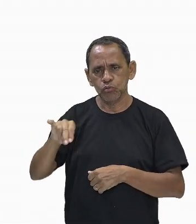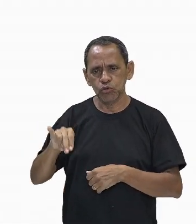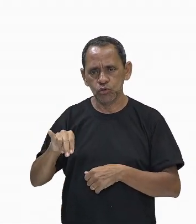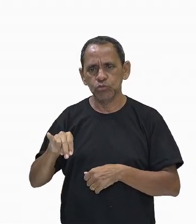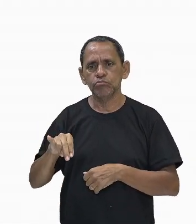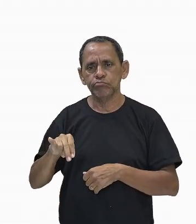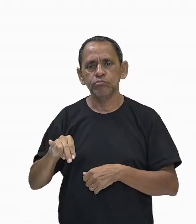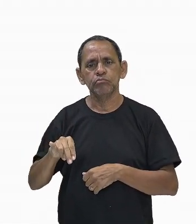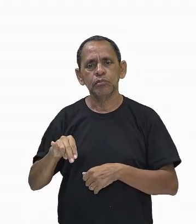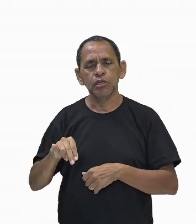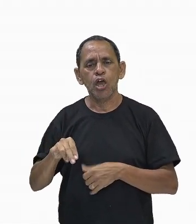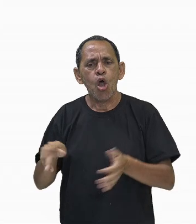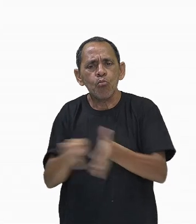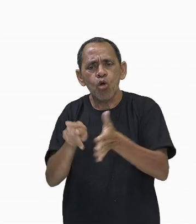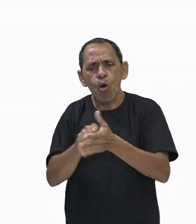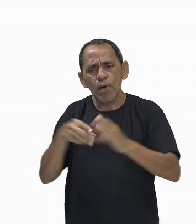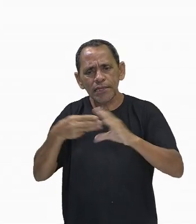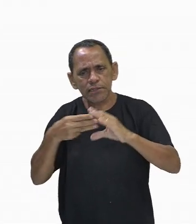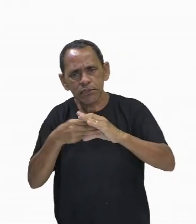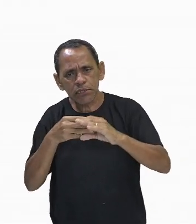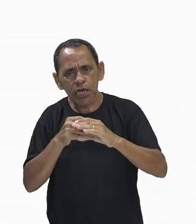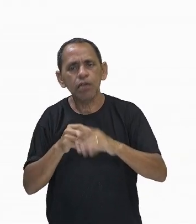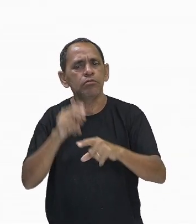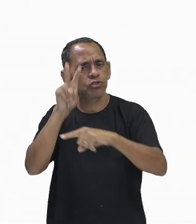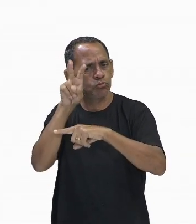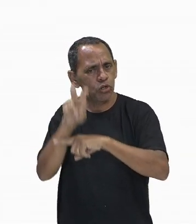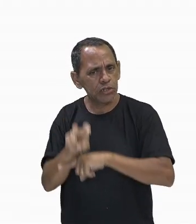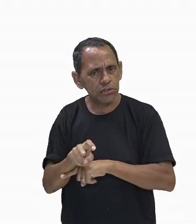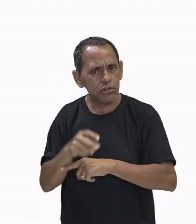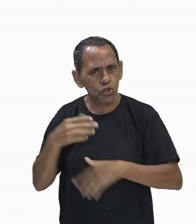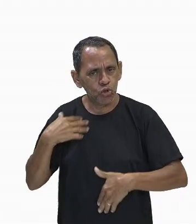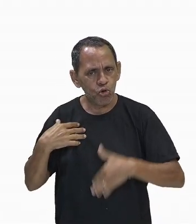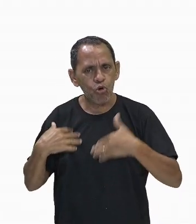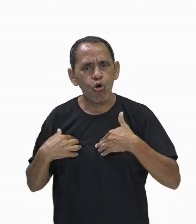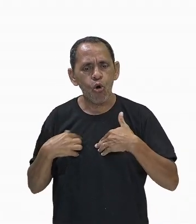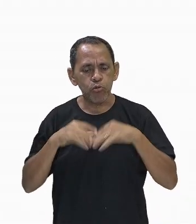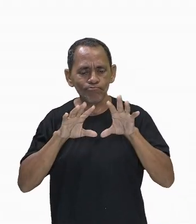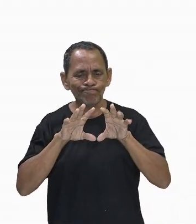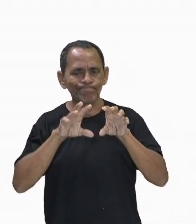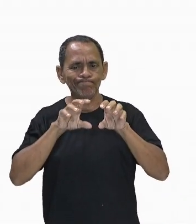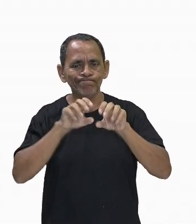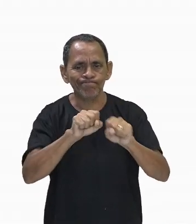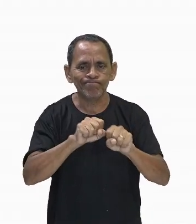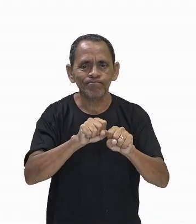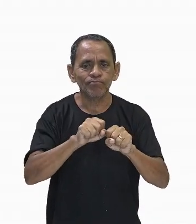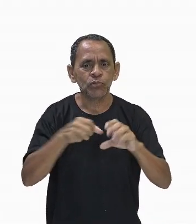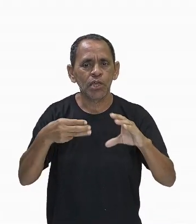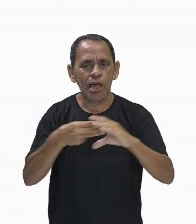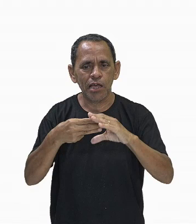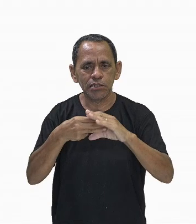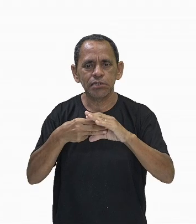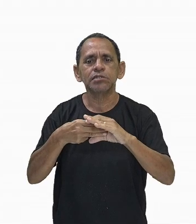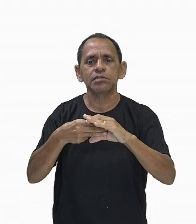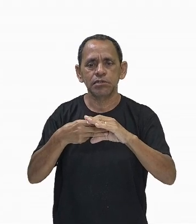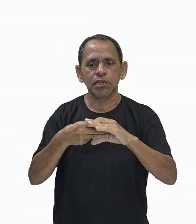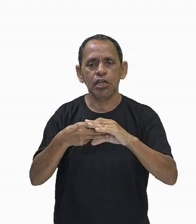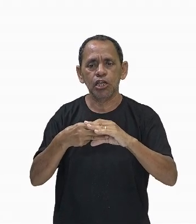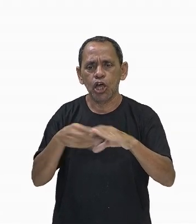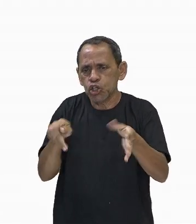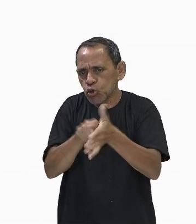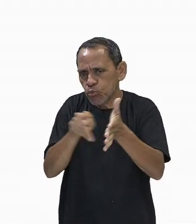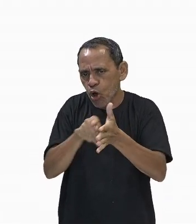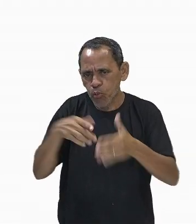defesa do corpo vão atuar em cima de células saudáveis do corpo. E aí trago para vocês a